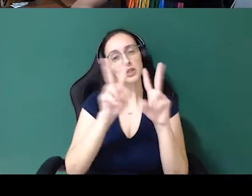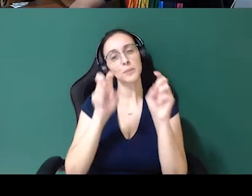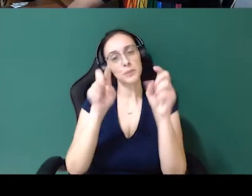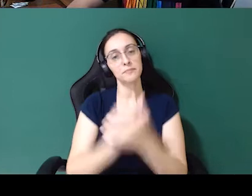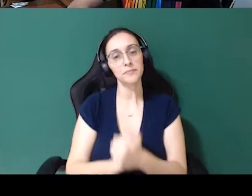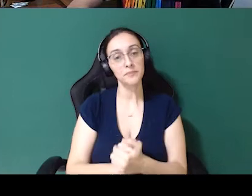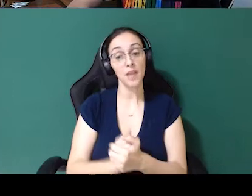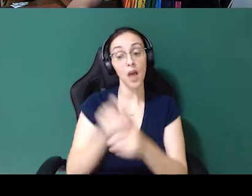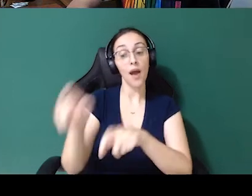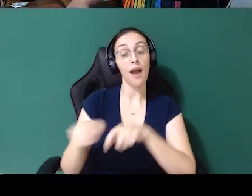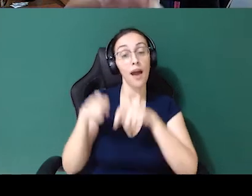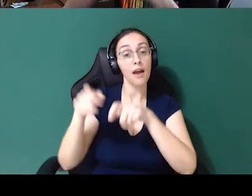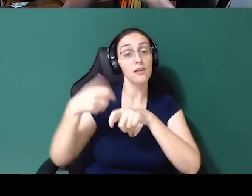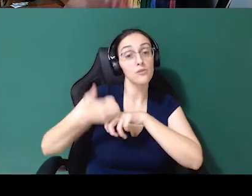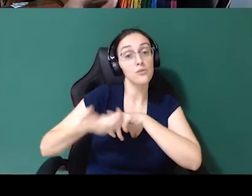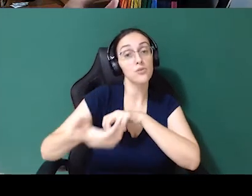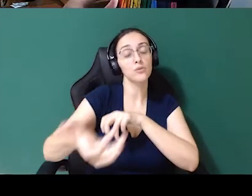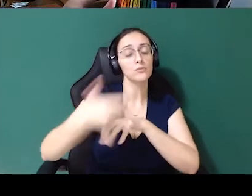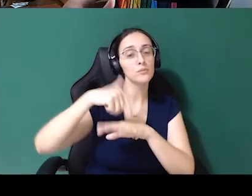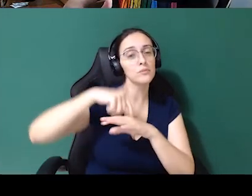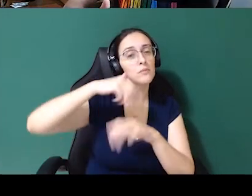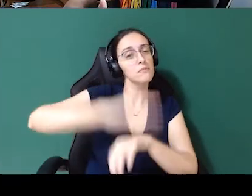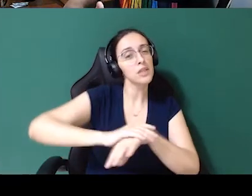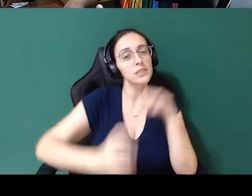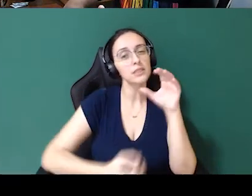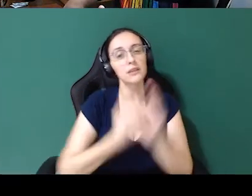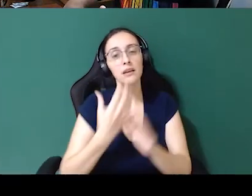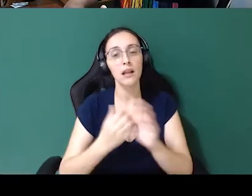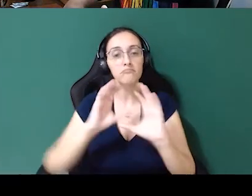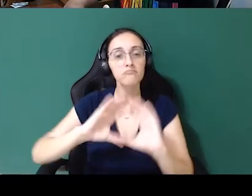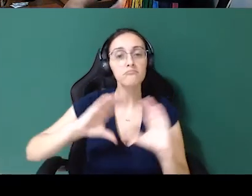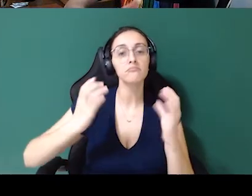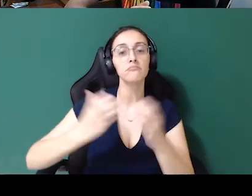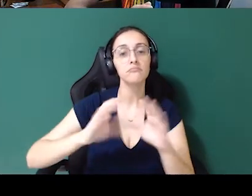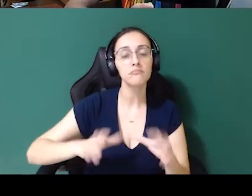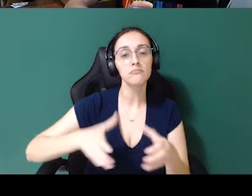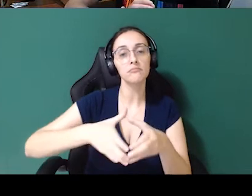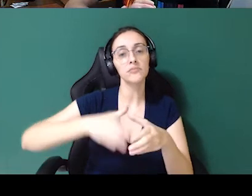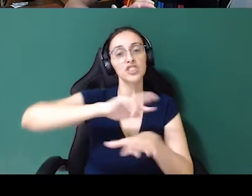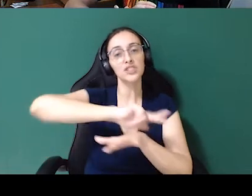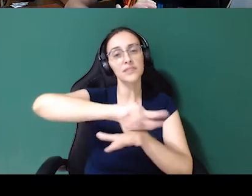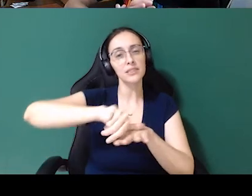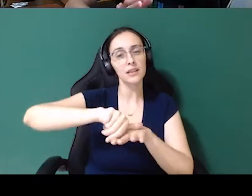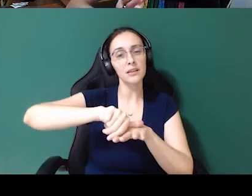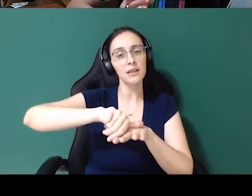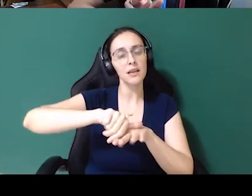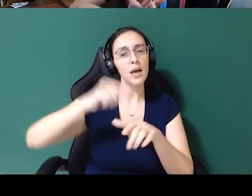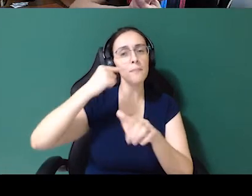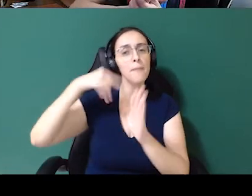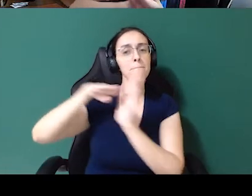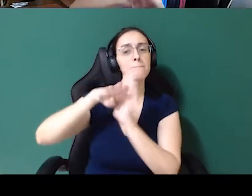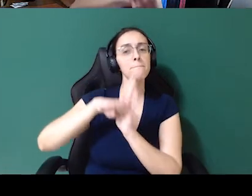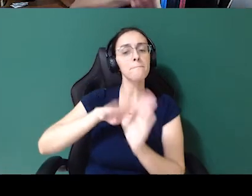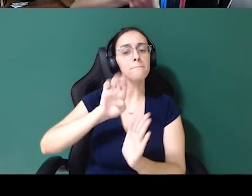No agro, a gente, quando pensou em criar um comitê de diversidade, a gente foi ver o benchmark mesmo, ver